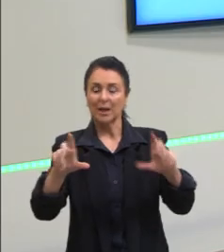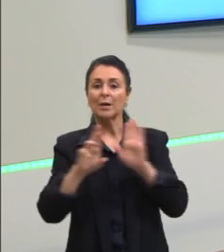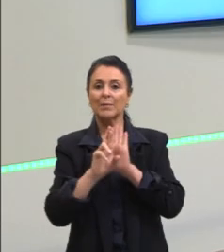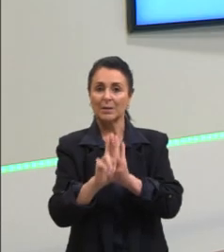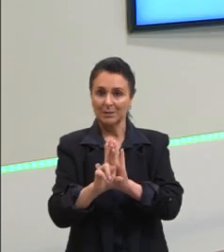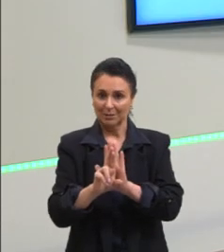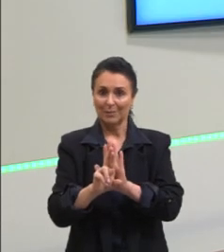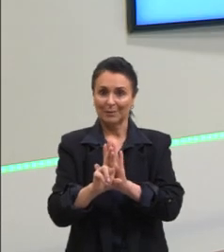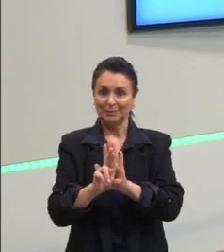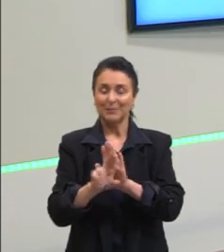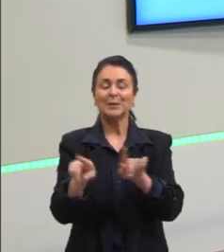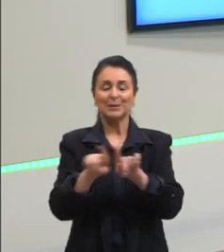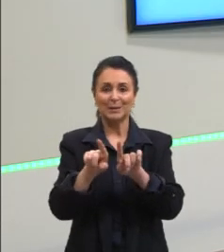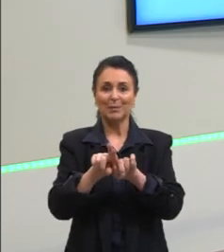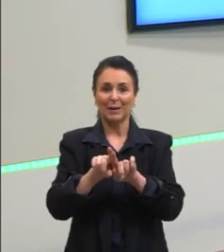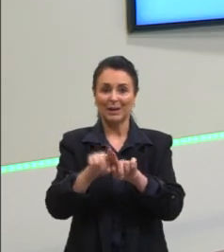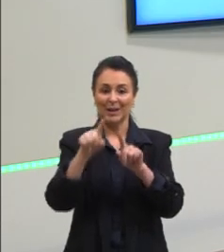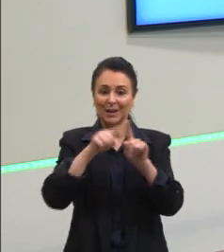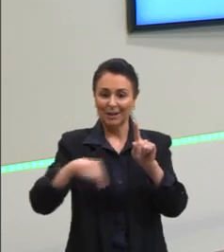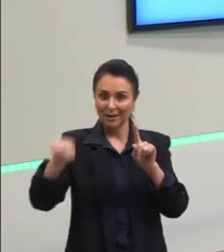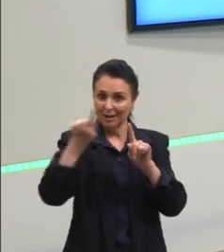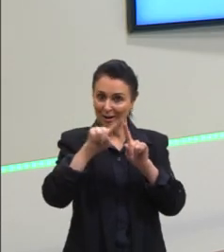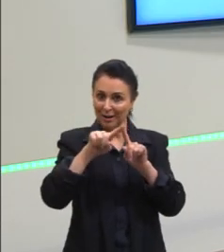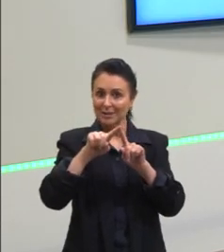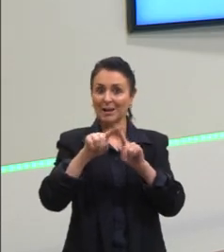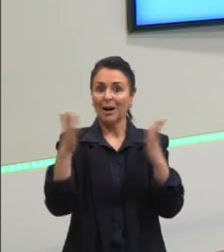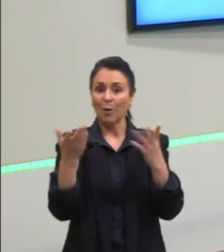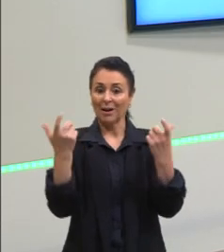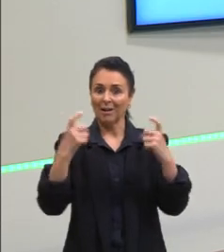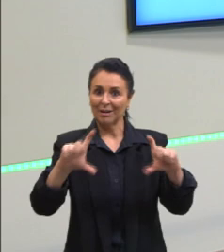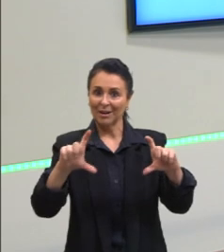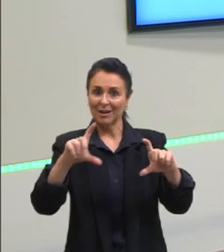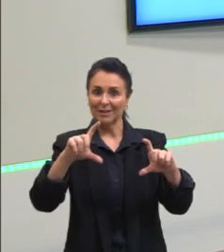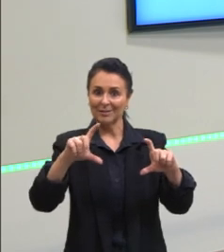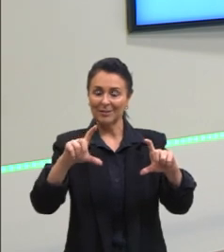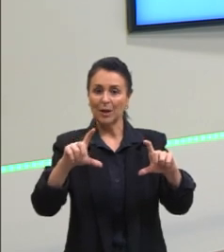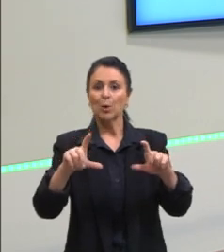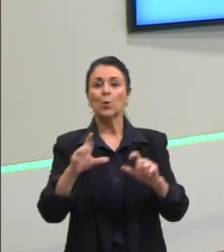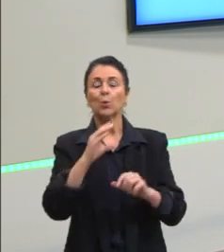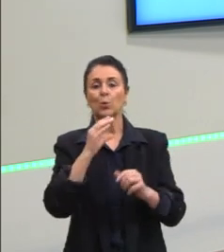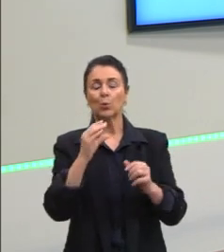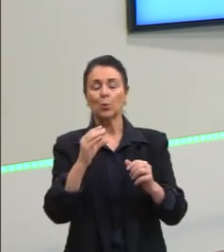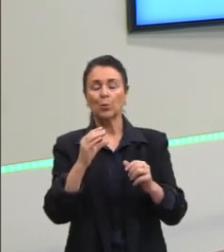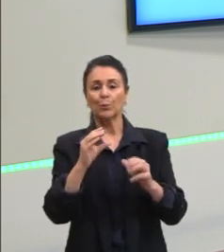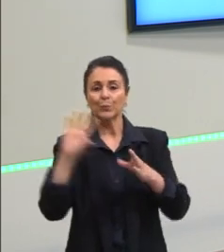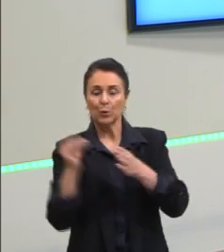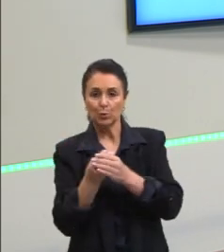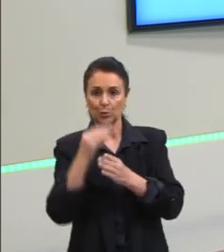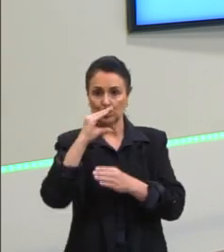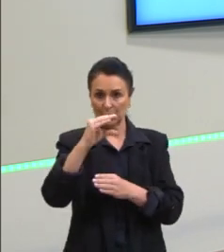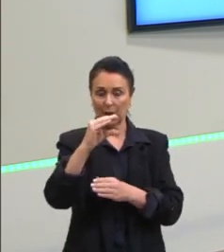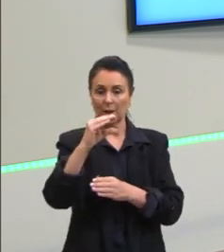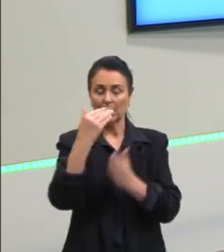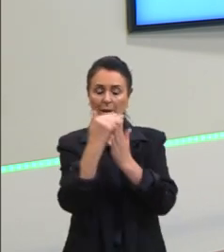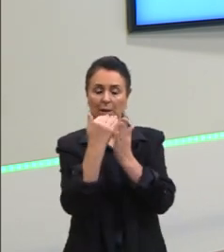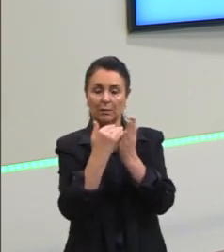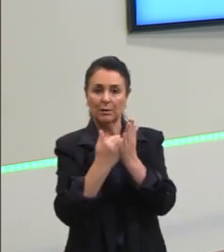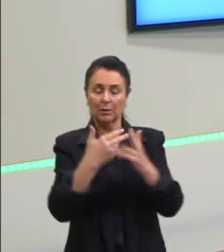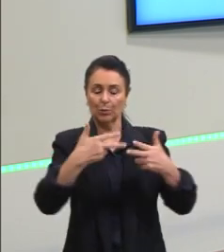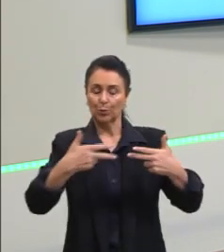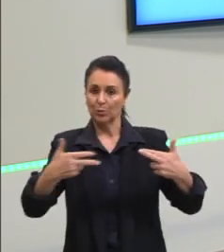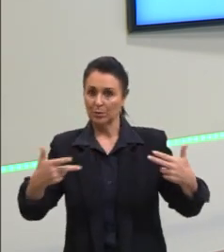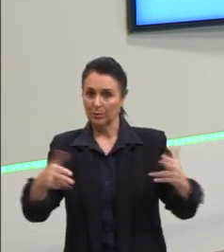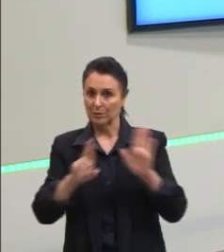abrindo e fechando ali, abre chaves, fecha chaves, e o conjunto C está representado por enumeração de seus elementos, correto?